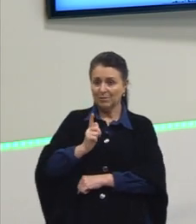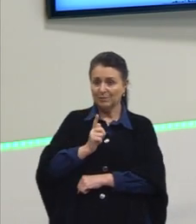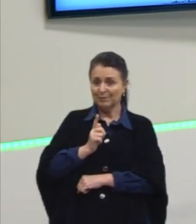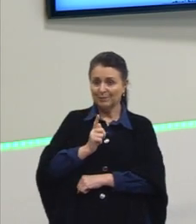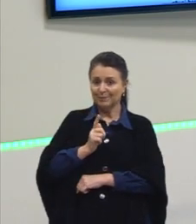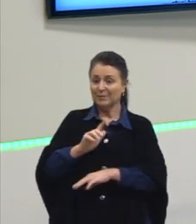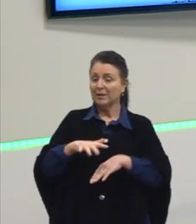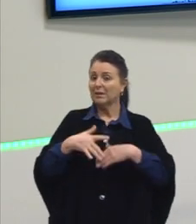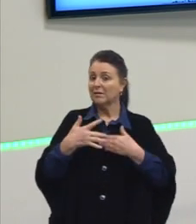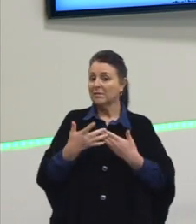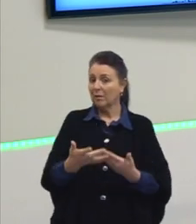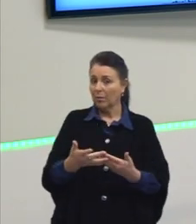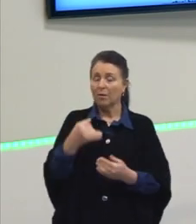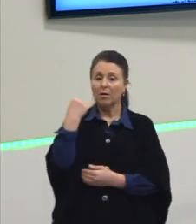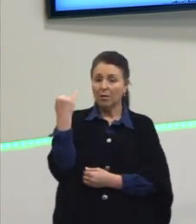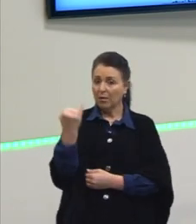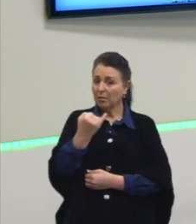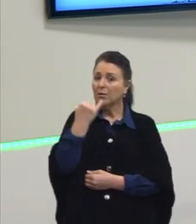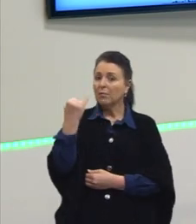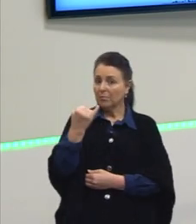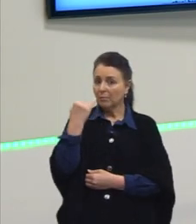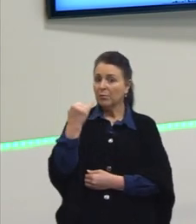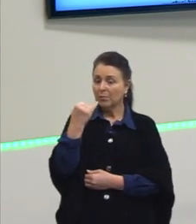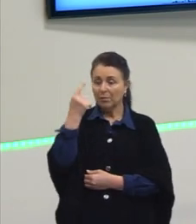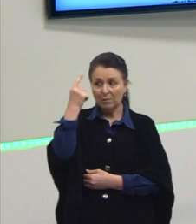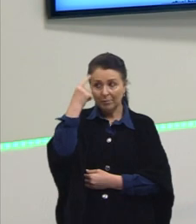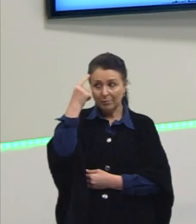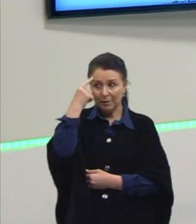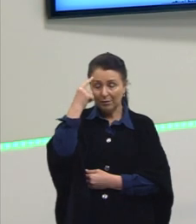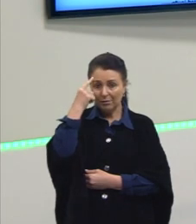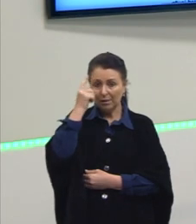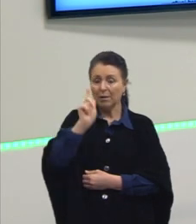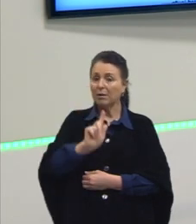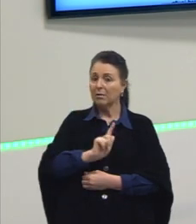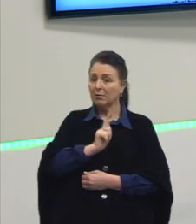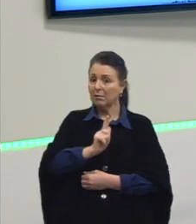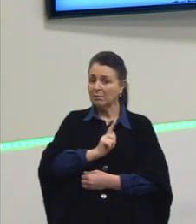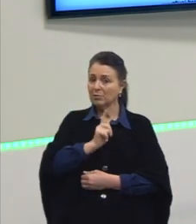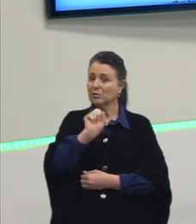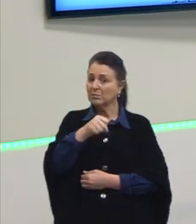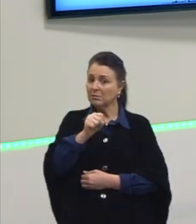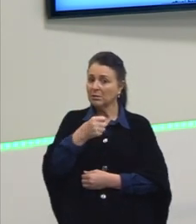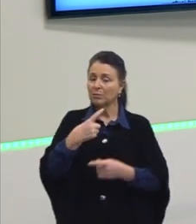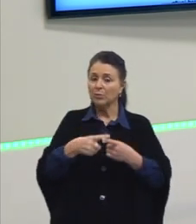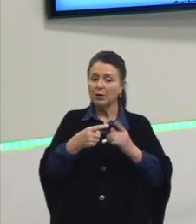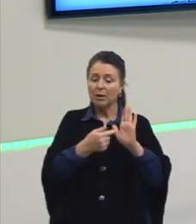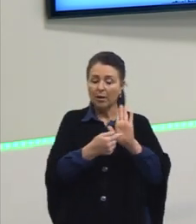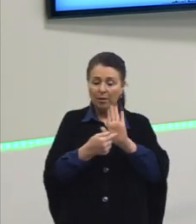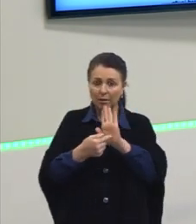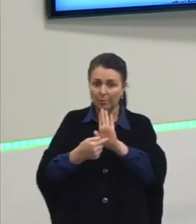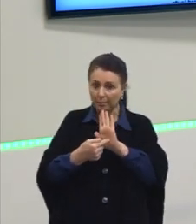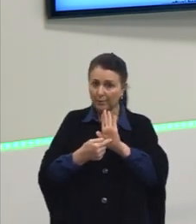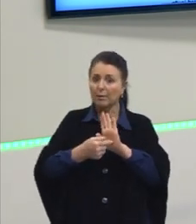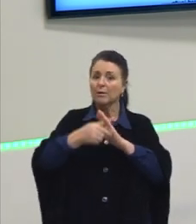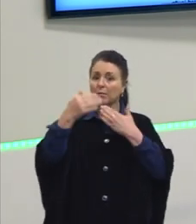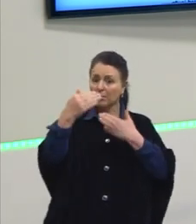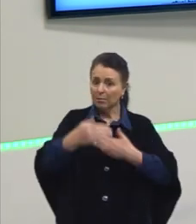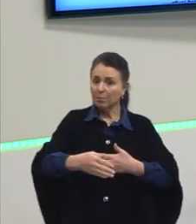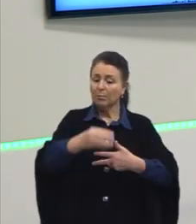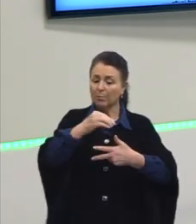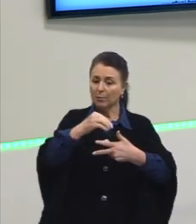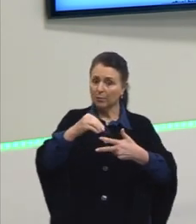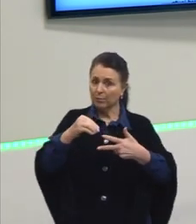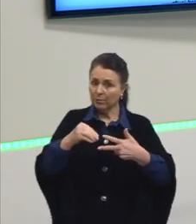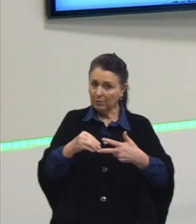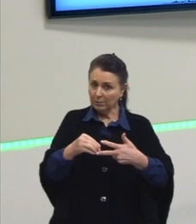Ou seja, é importante que a gente pense em gramática, porque gramática aparece com frequência.